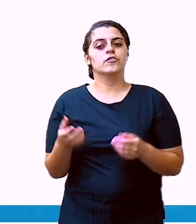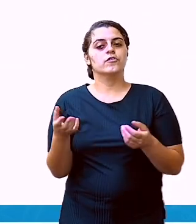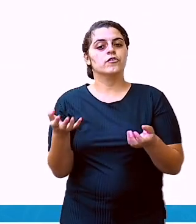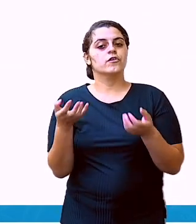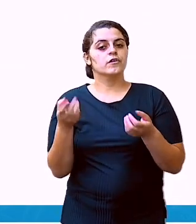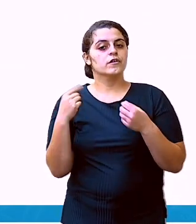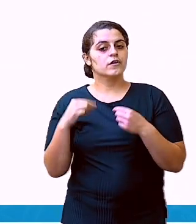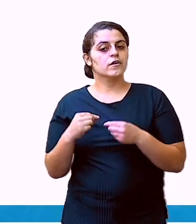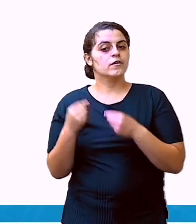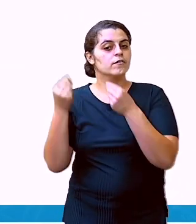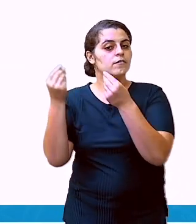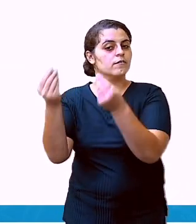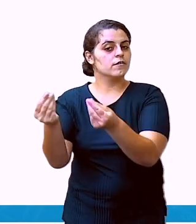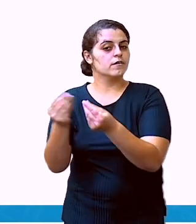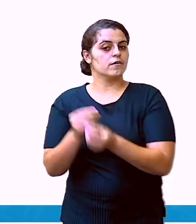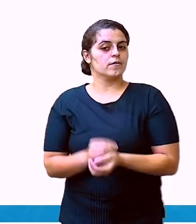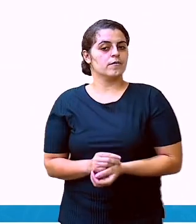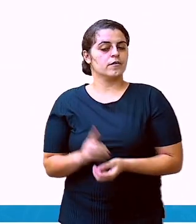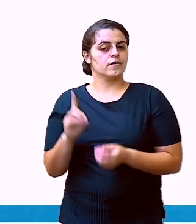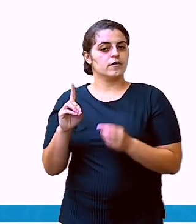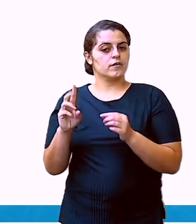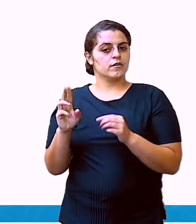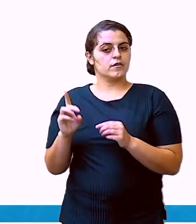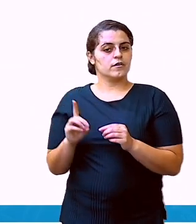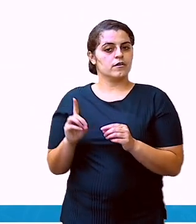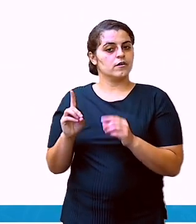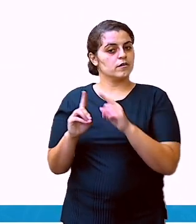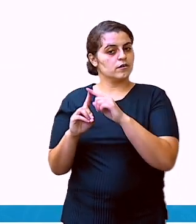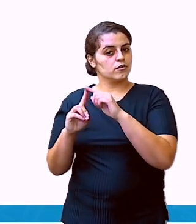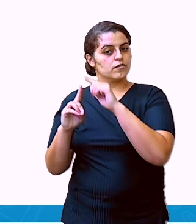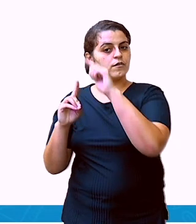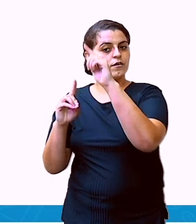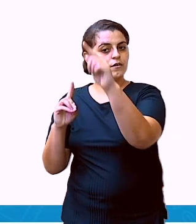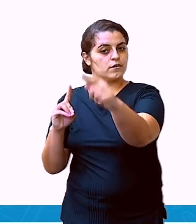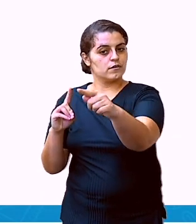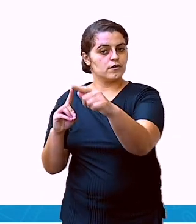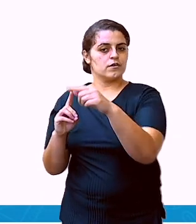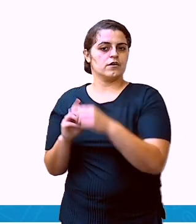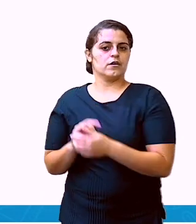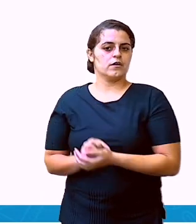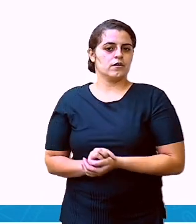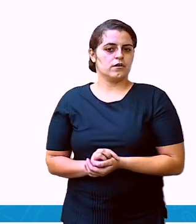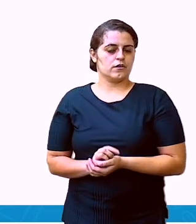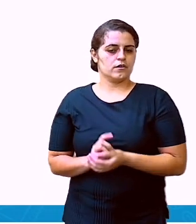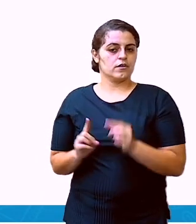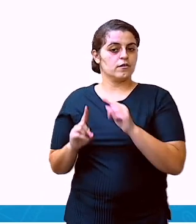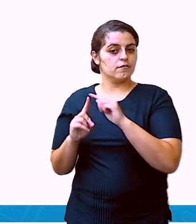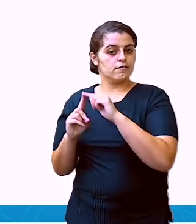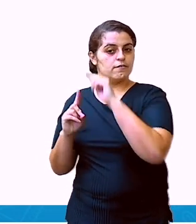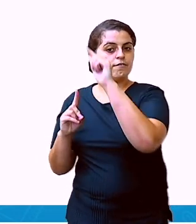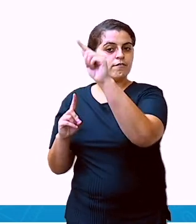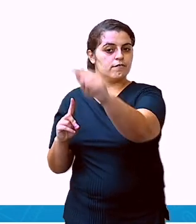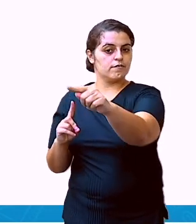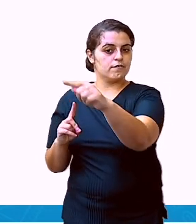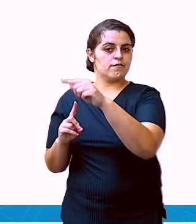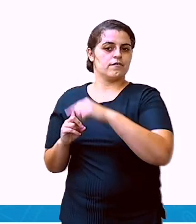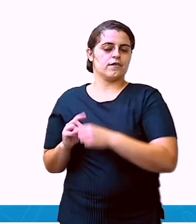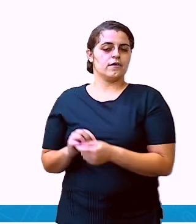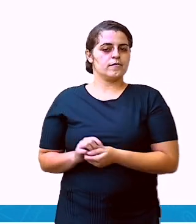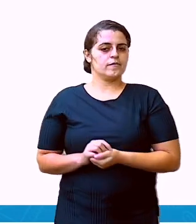estamos escrevendo o bilhete, que é o destinatário, é o destino para quem que a gente está